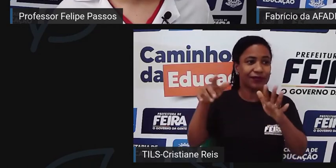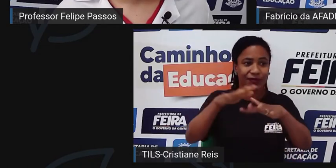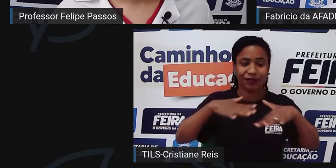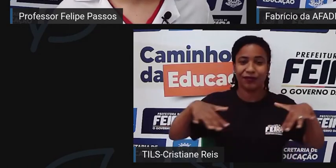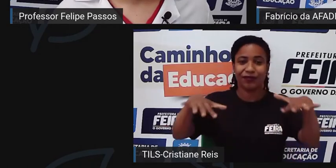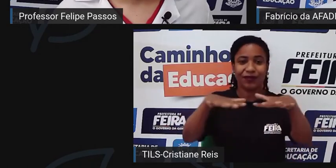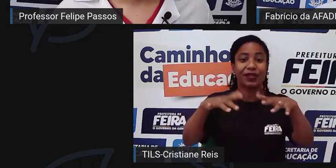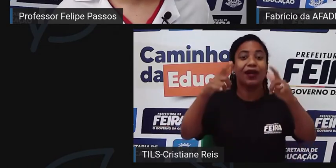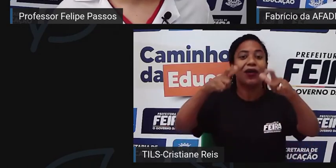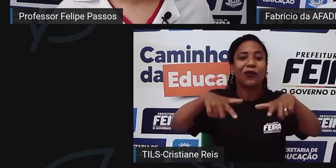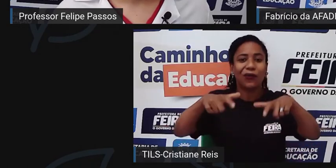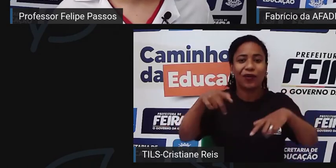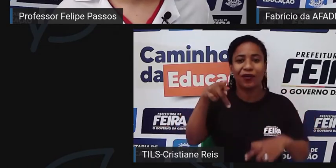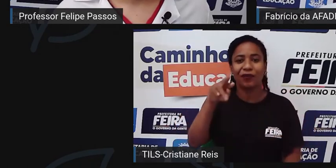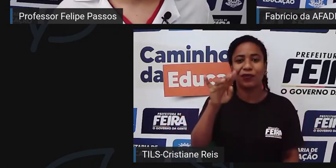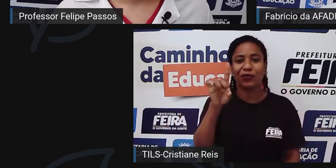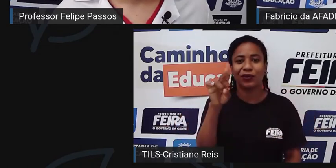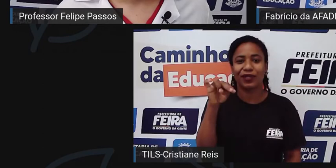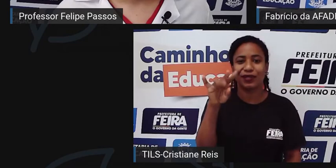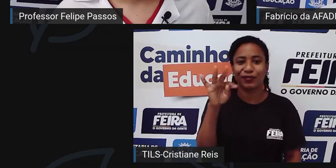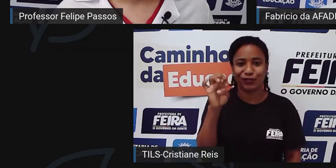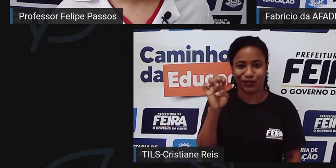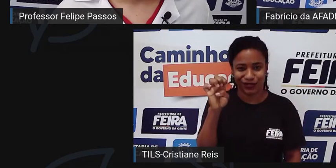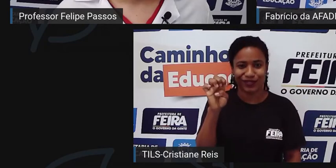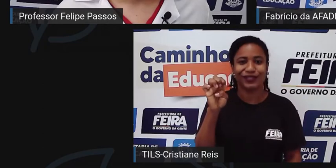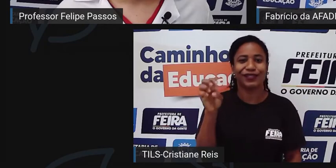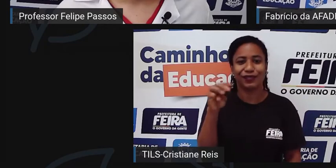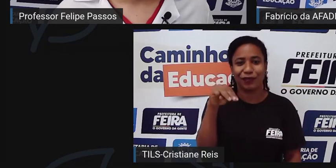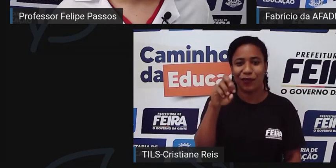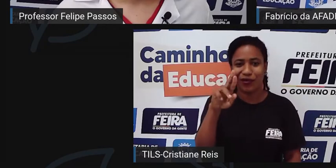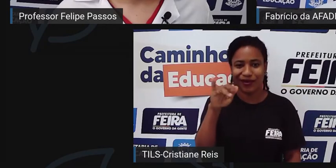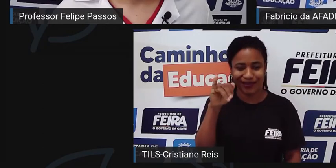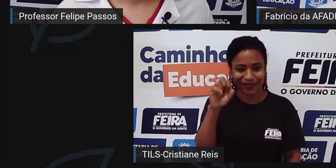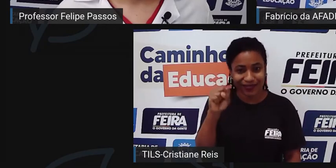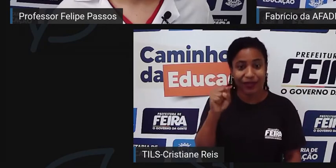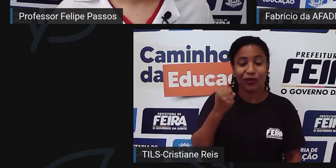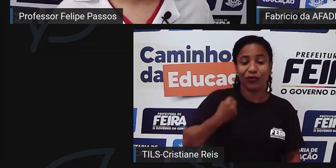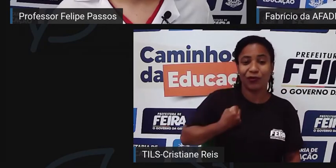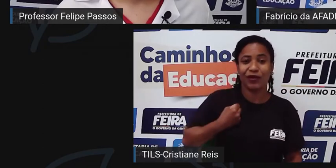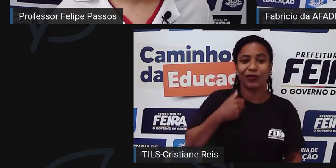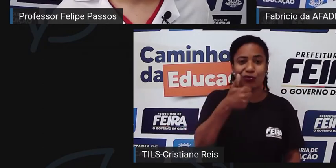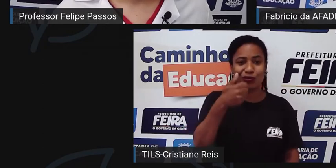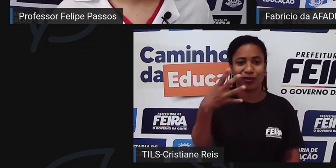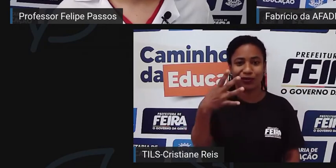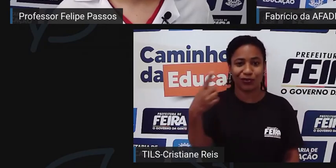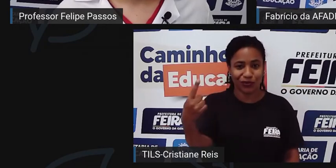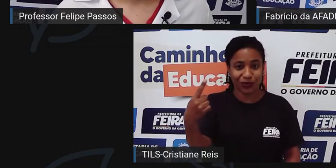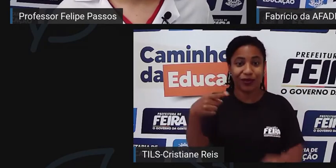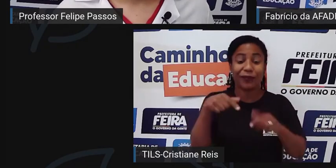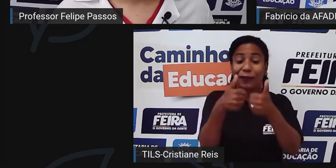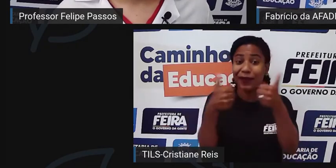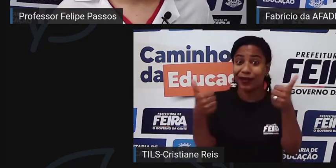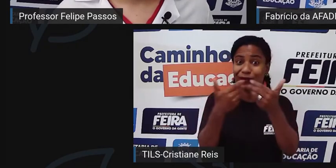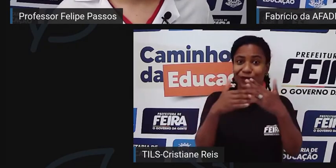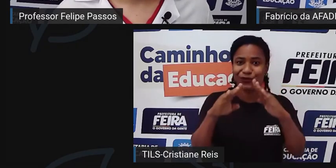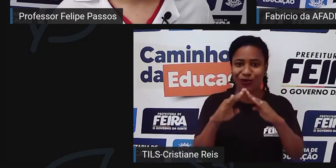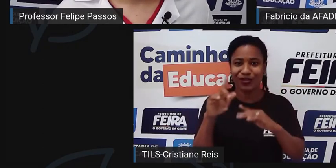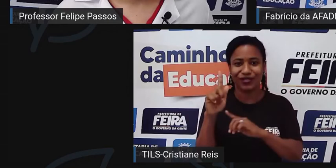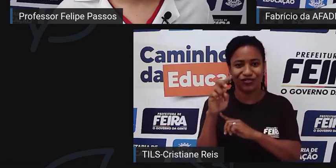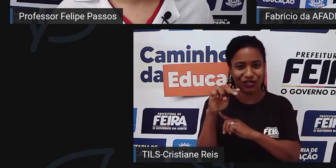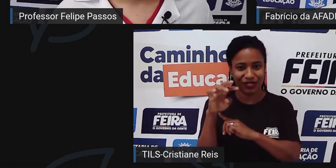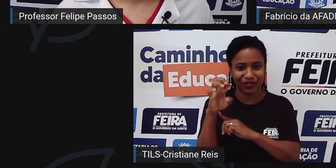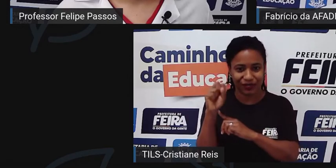de Moraes, número 141, atrás do Colégio Gênesis, e deixando aqui também o pedido,